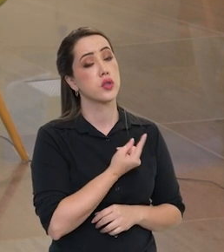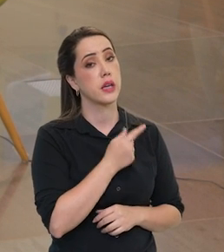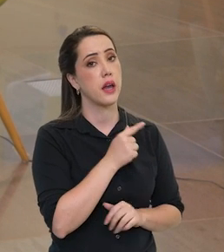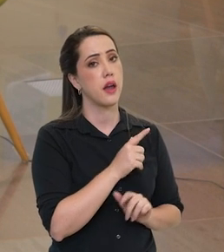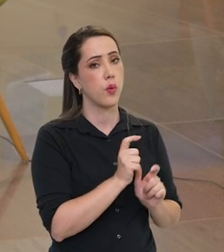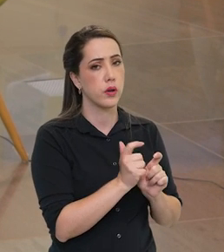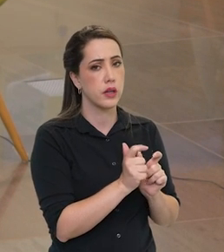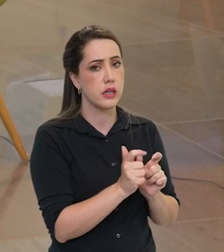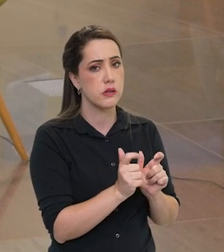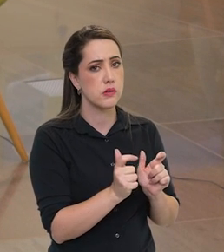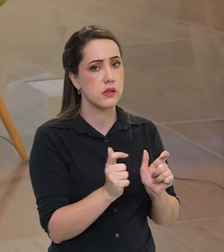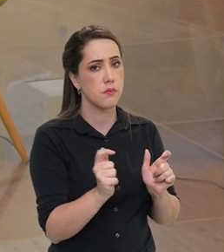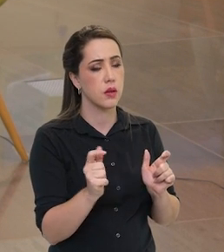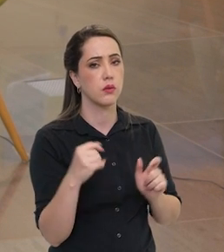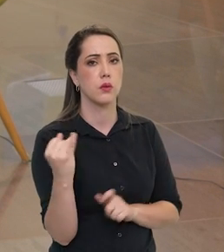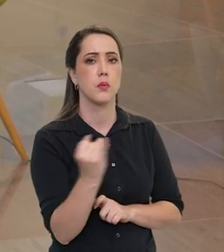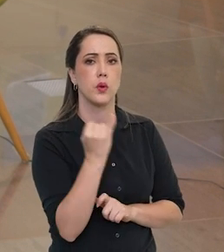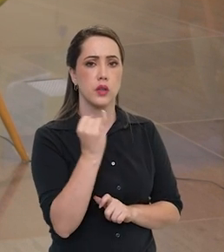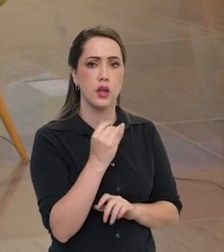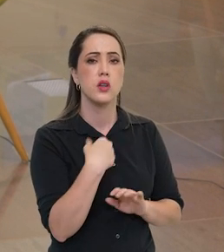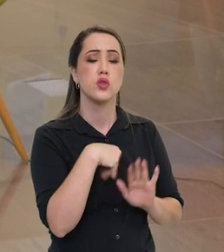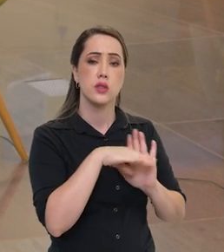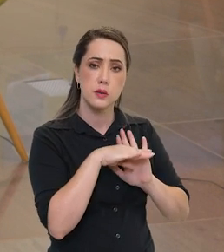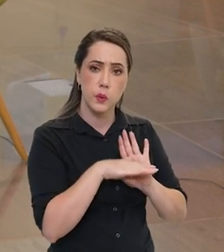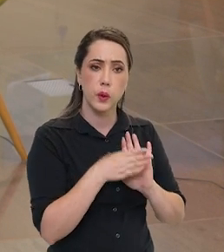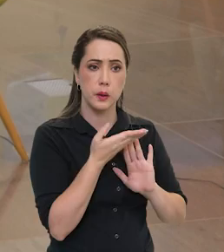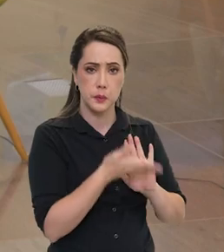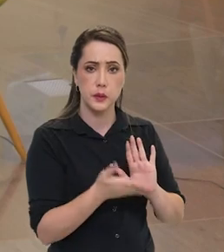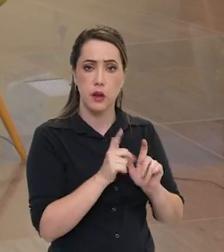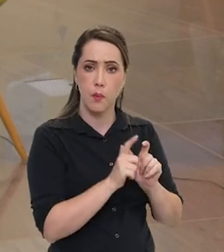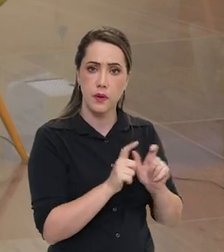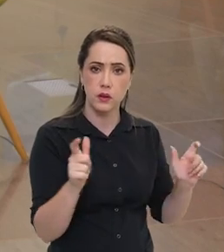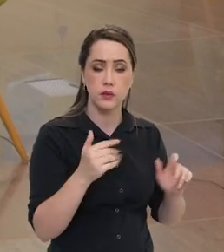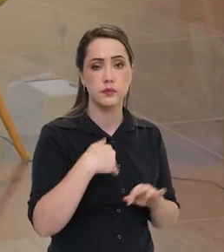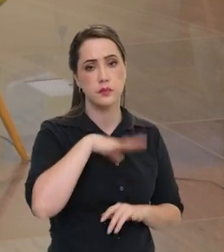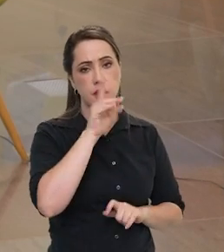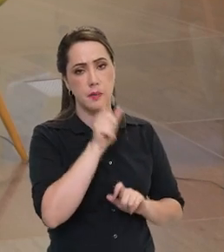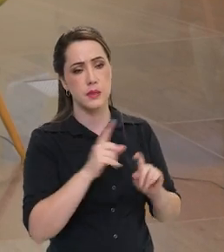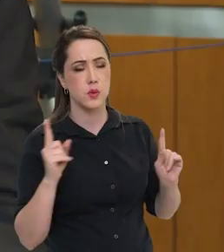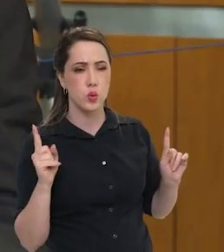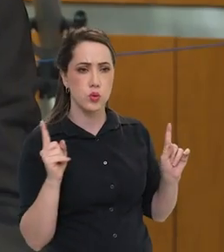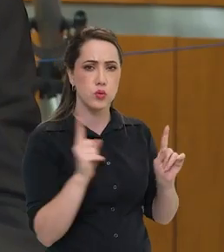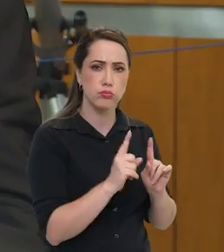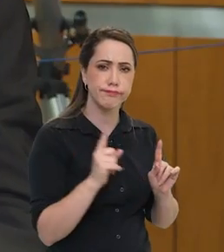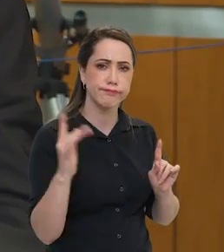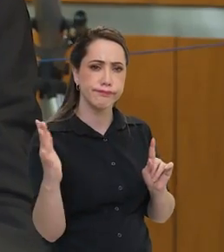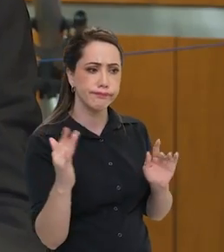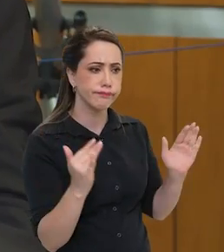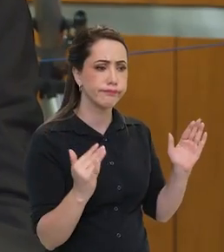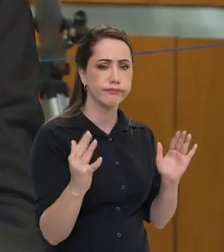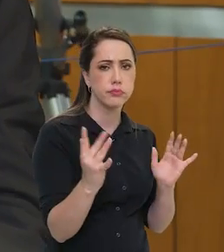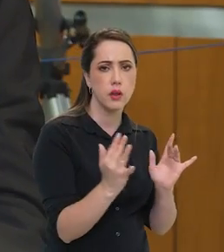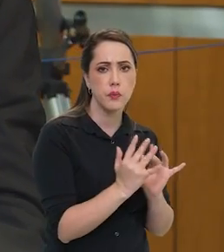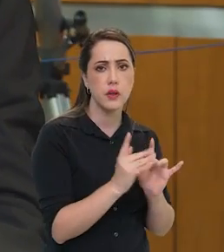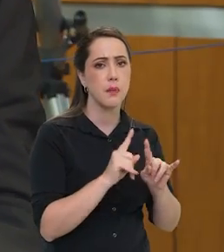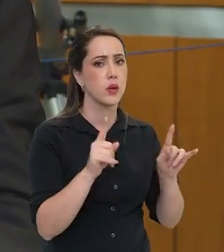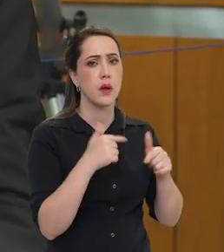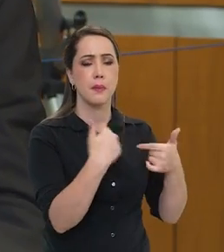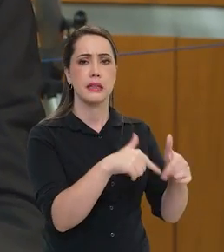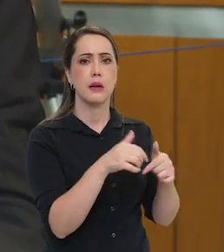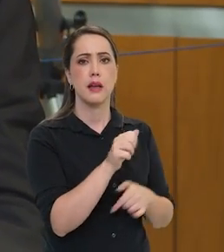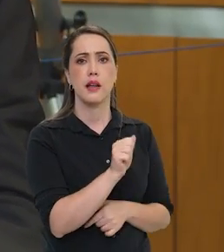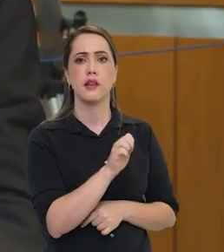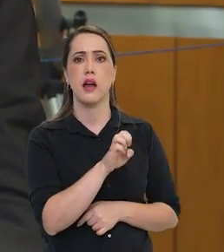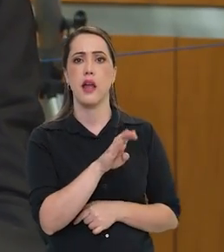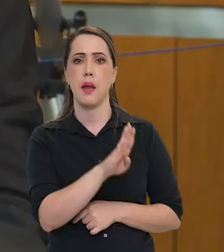fazer é um crescimento grande do programa espacial. A gente quer introduzir mais pessoas no programa espacial. Mas não para